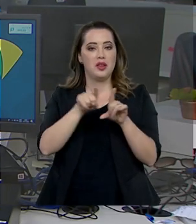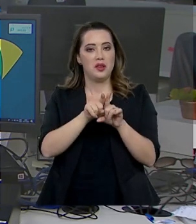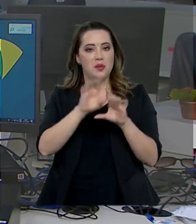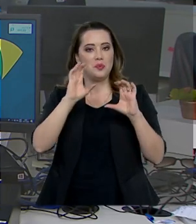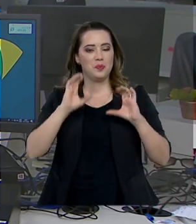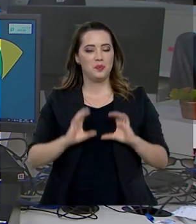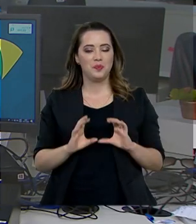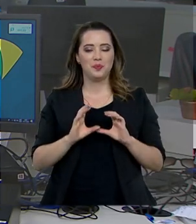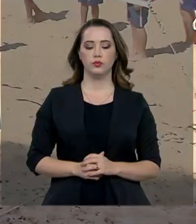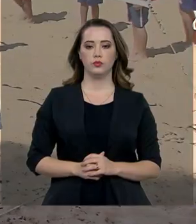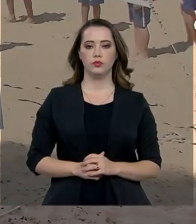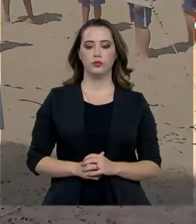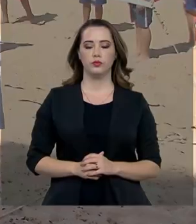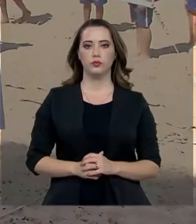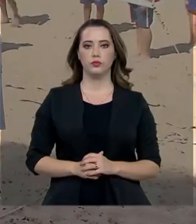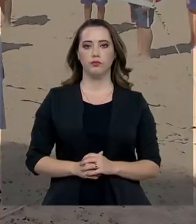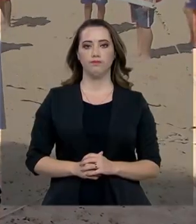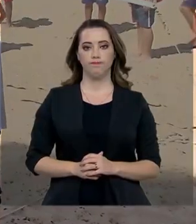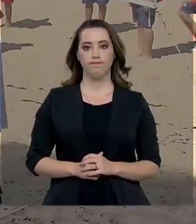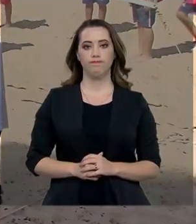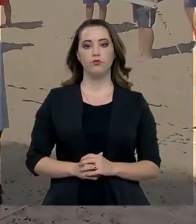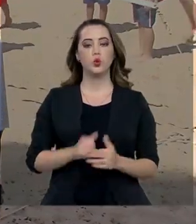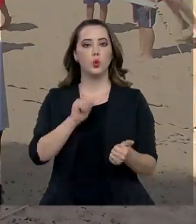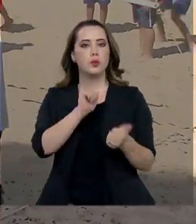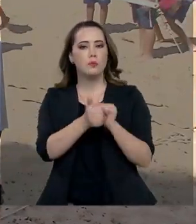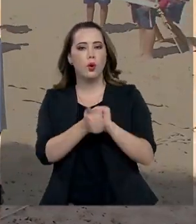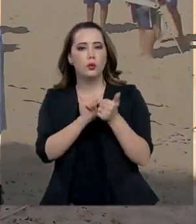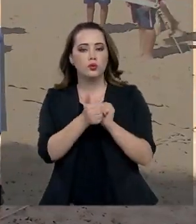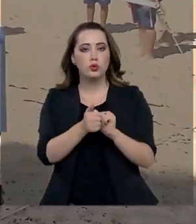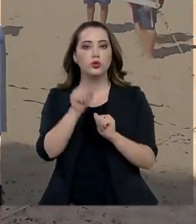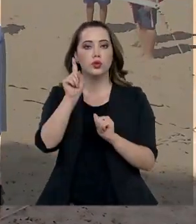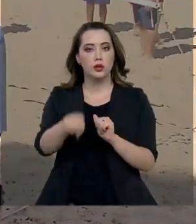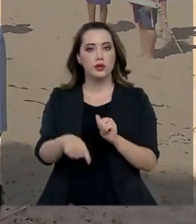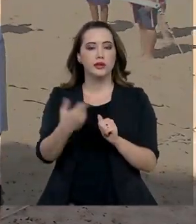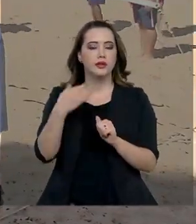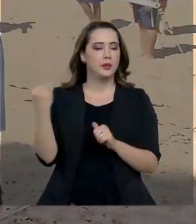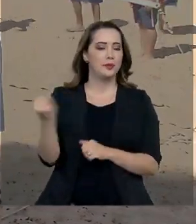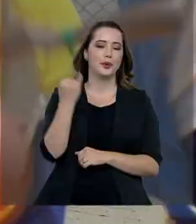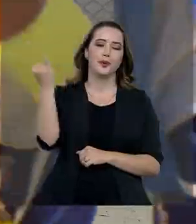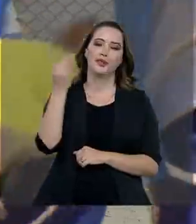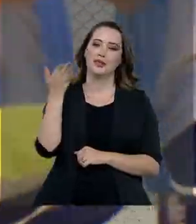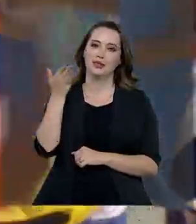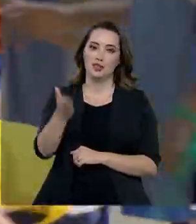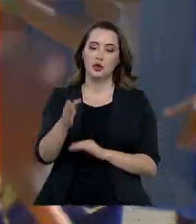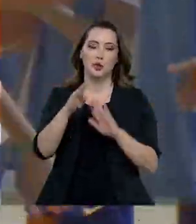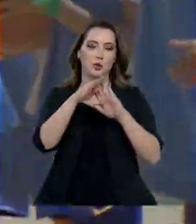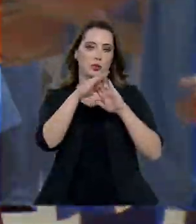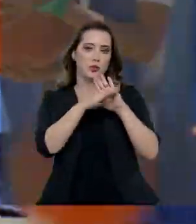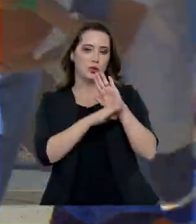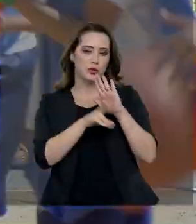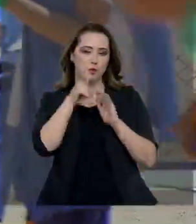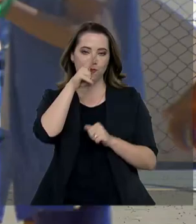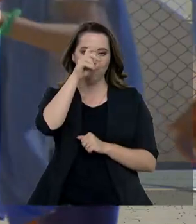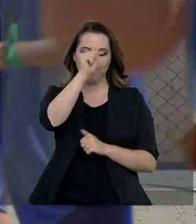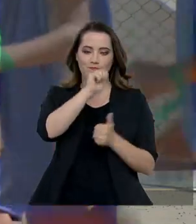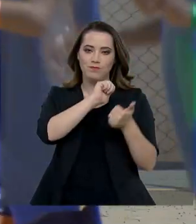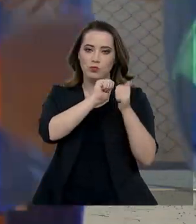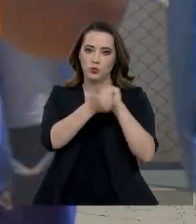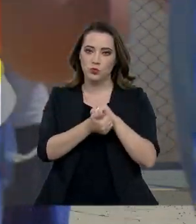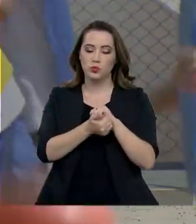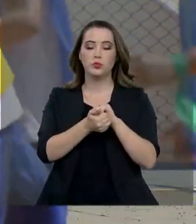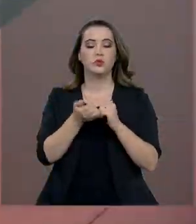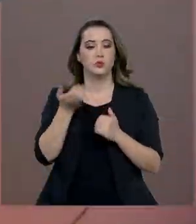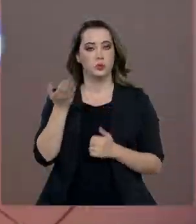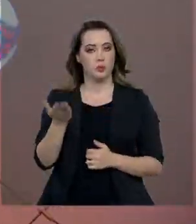premiadas. A prática de esportes é o ator principal do projeto Forças no Esporte, o